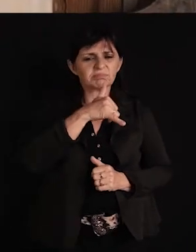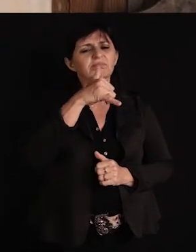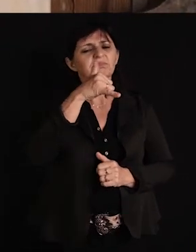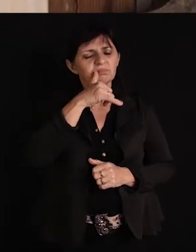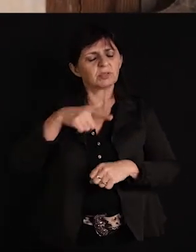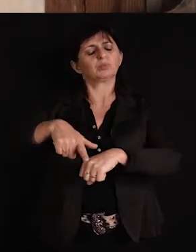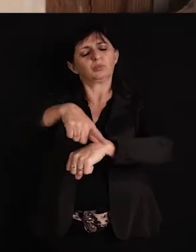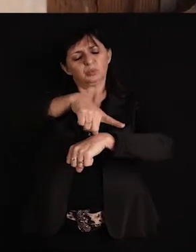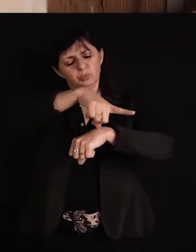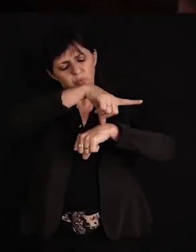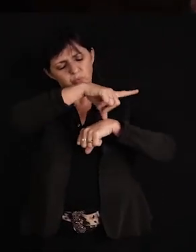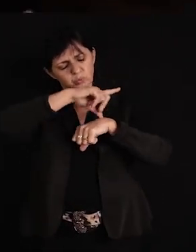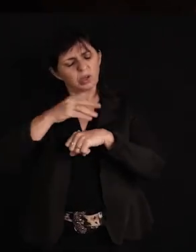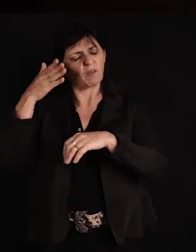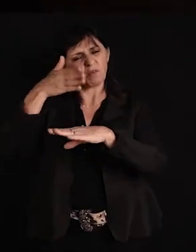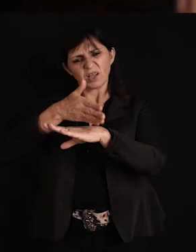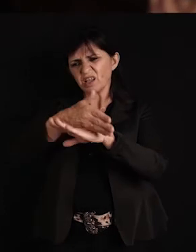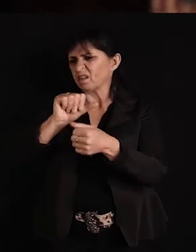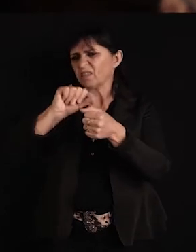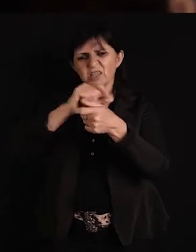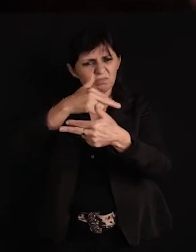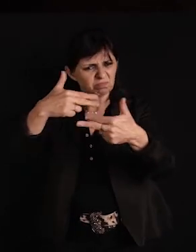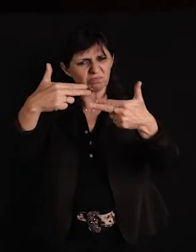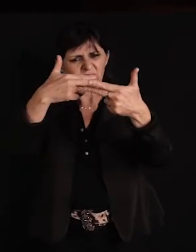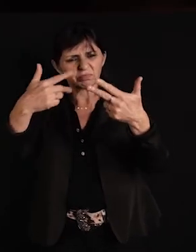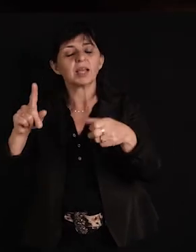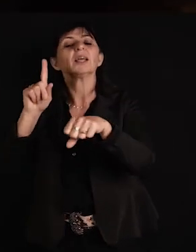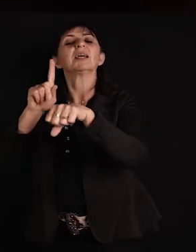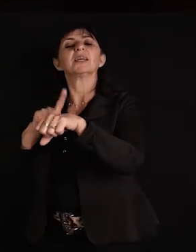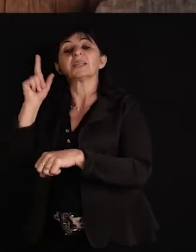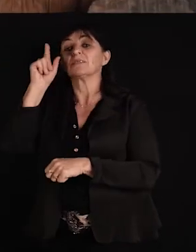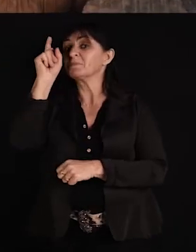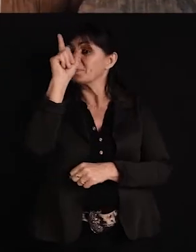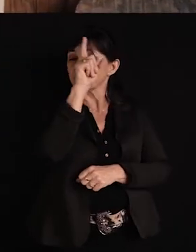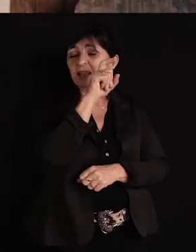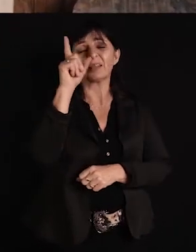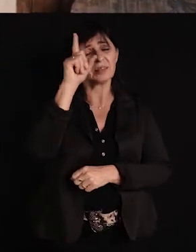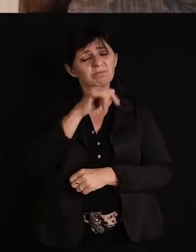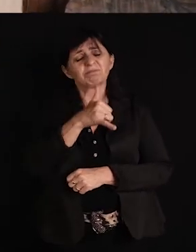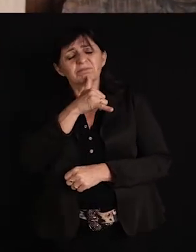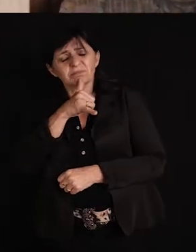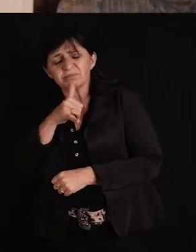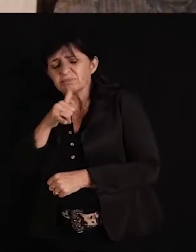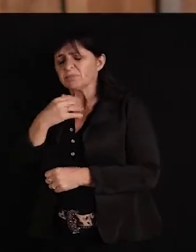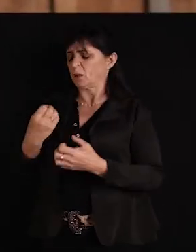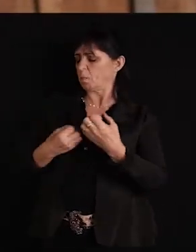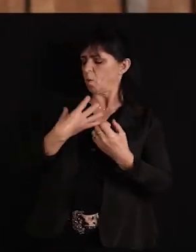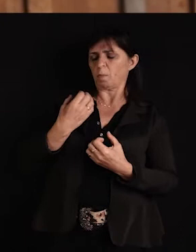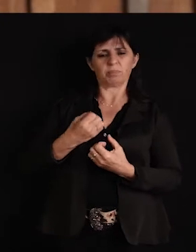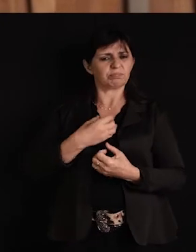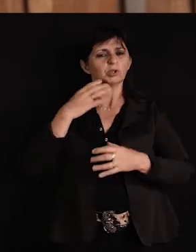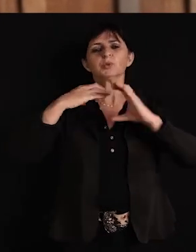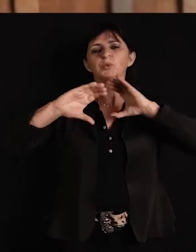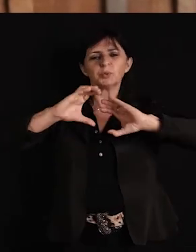vou bem cedo pro balcão das pulperias Mas nessas horas doloridas de recuerdos Eu me emborracho de cantigas e poesias